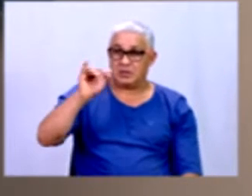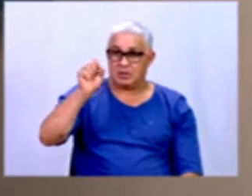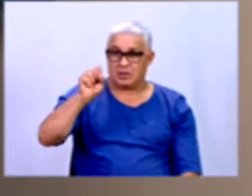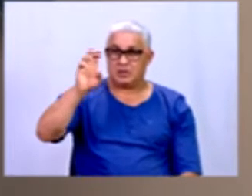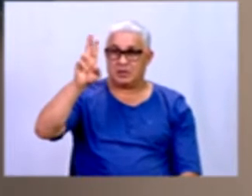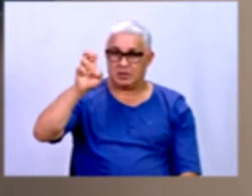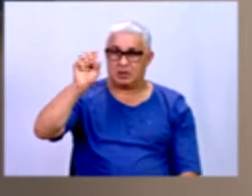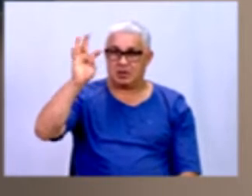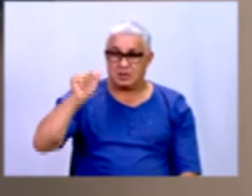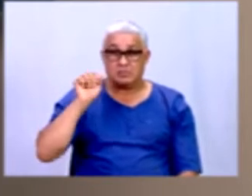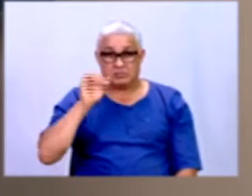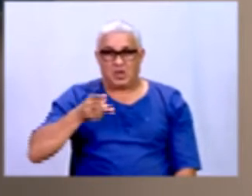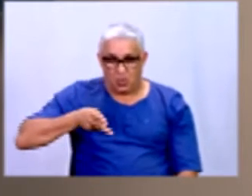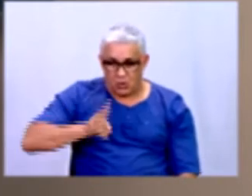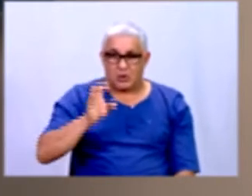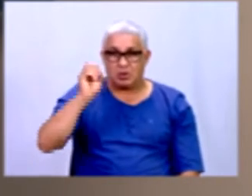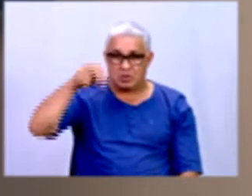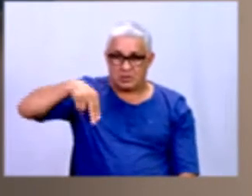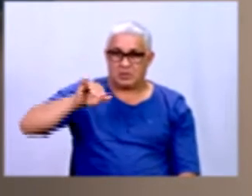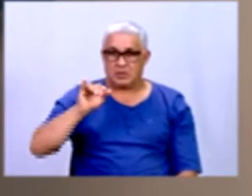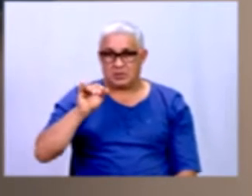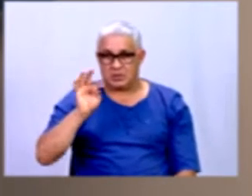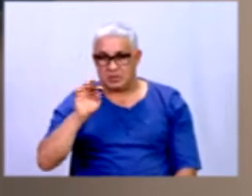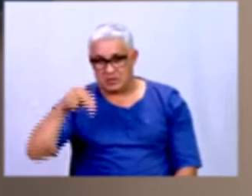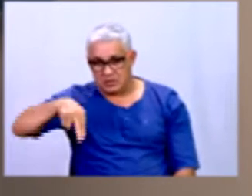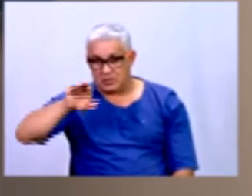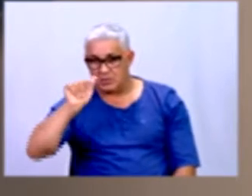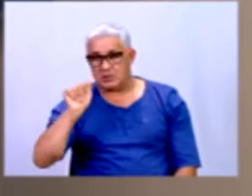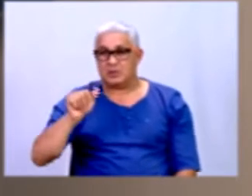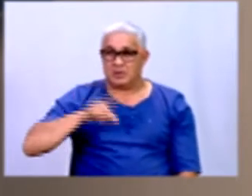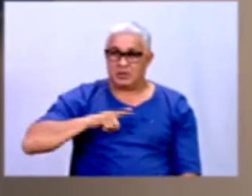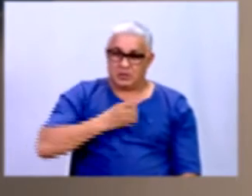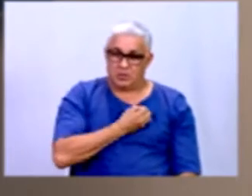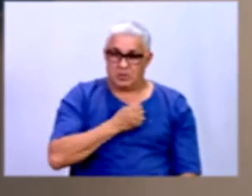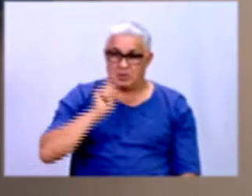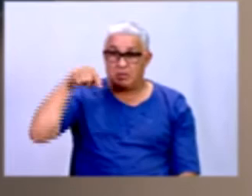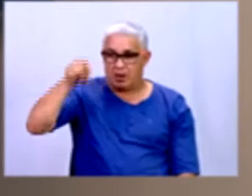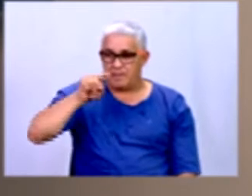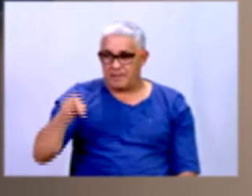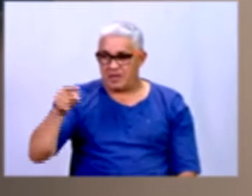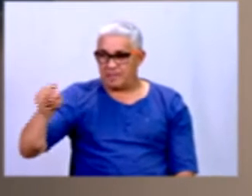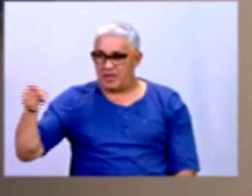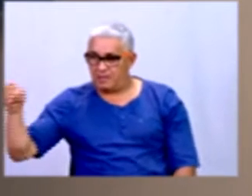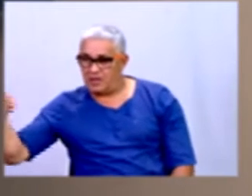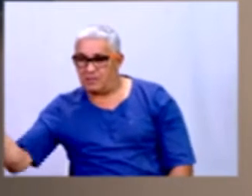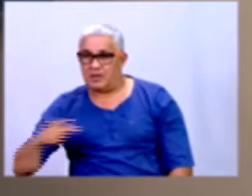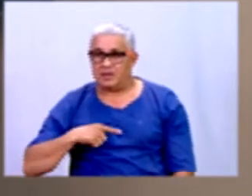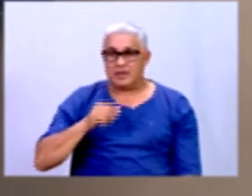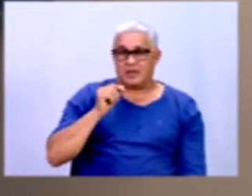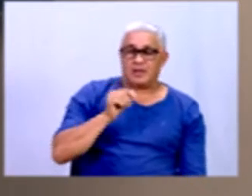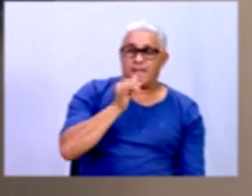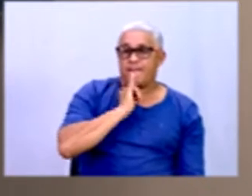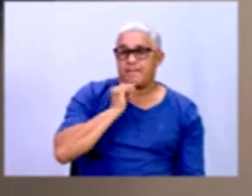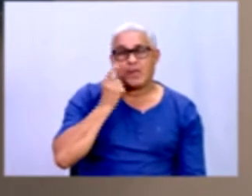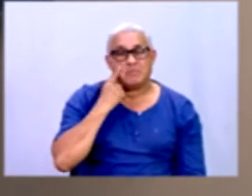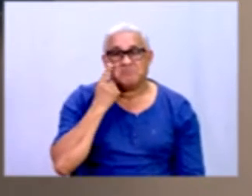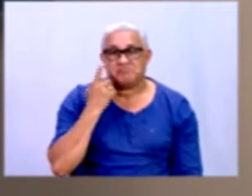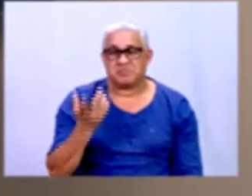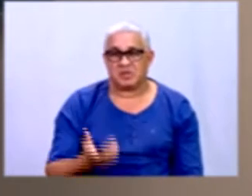né? Se ela é contínua, é porque ela vai ter mais números após a vírgula, tá? Se a gente for ver, por exemplo, quando